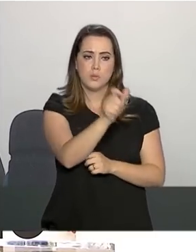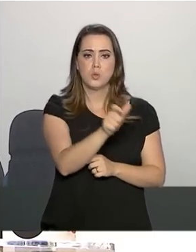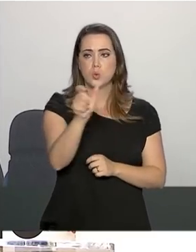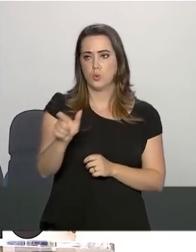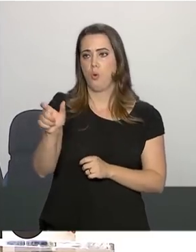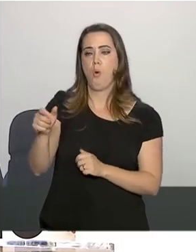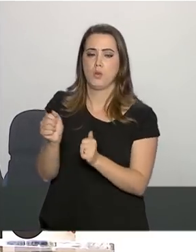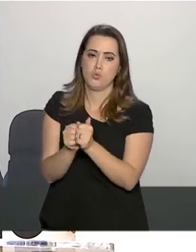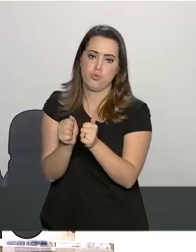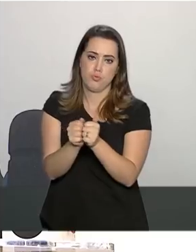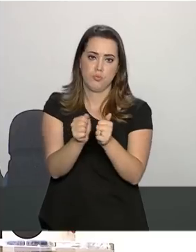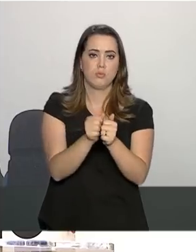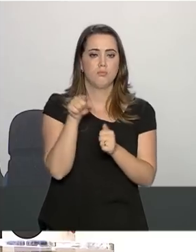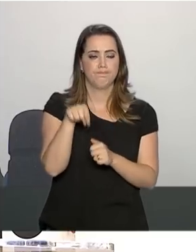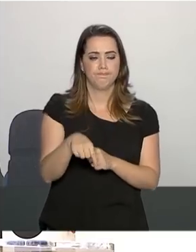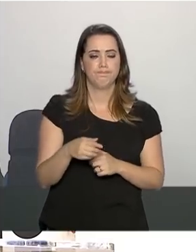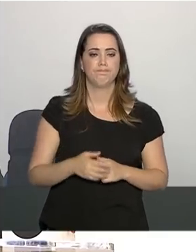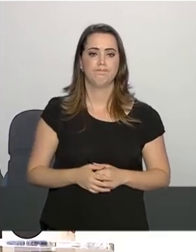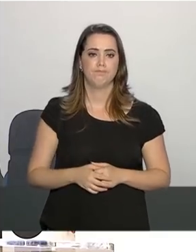encontram.